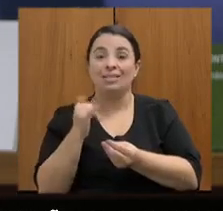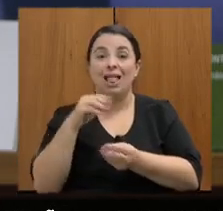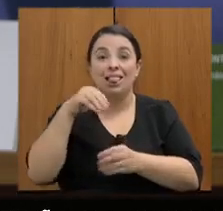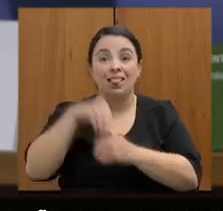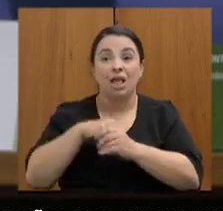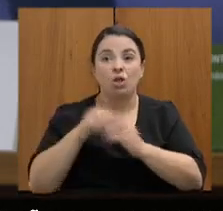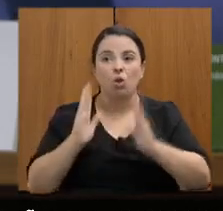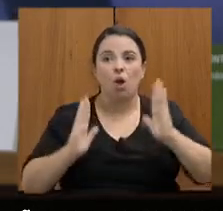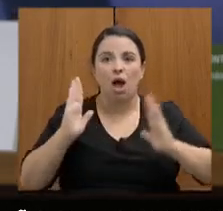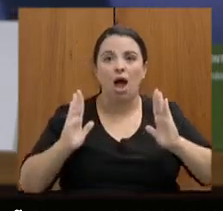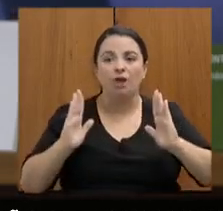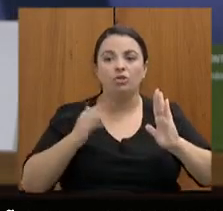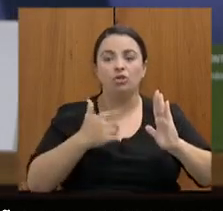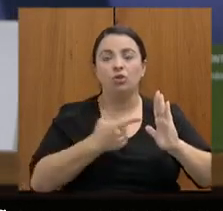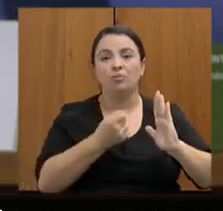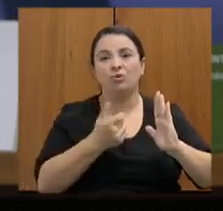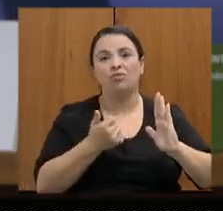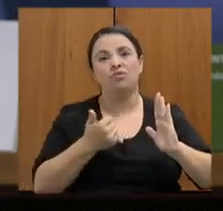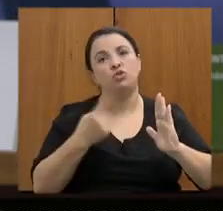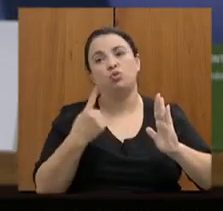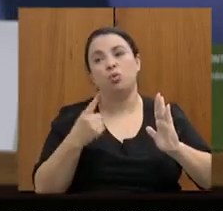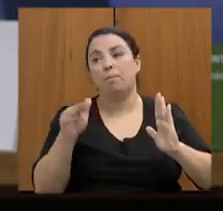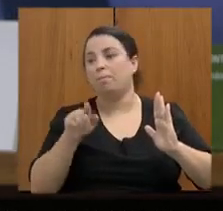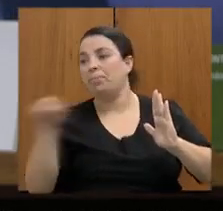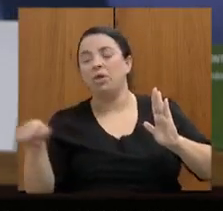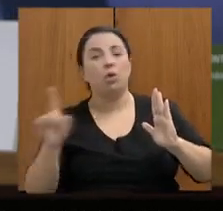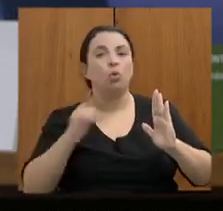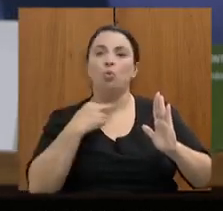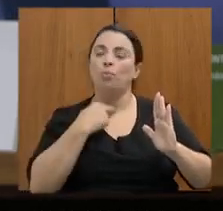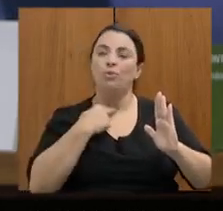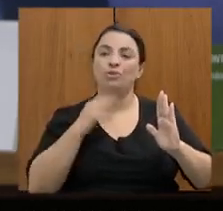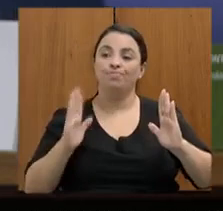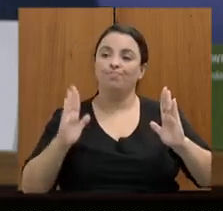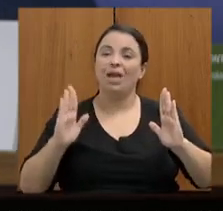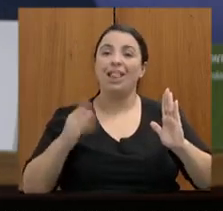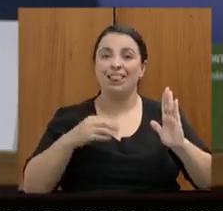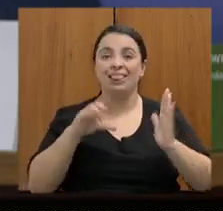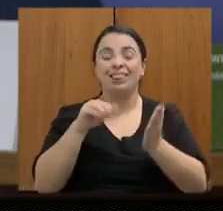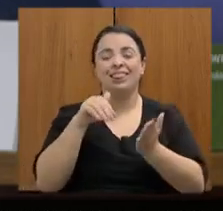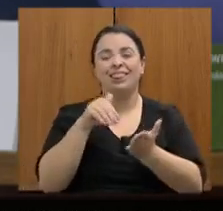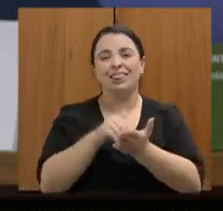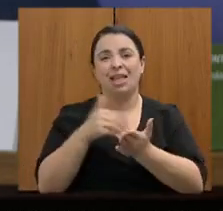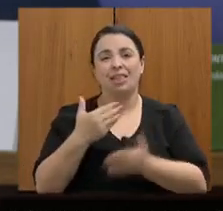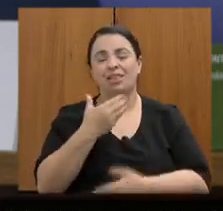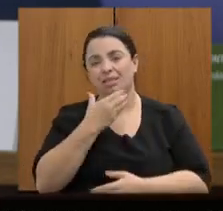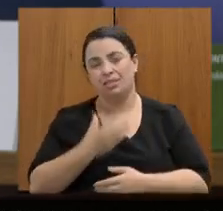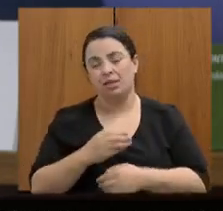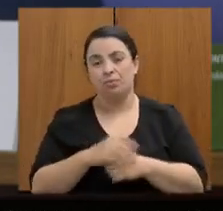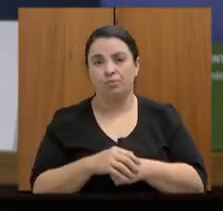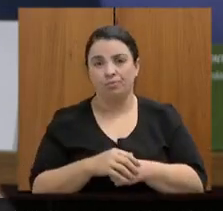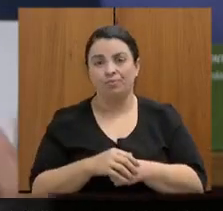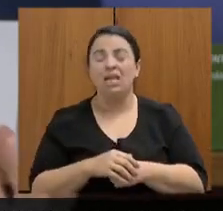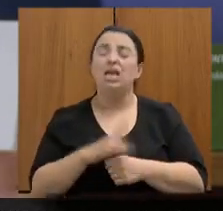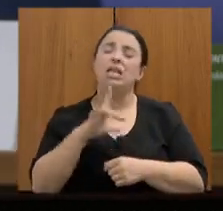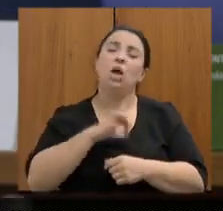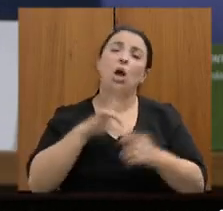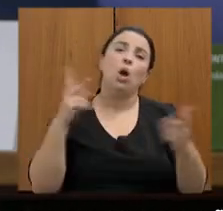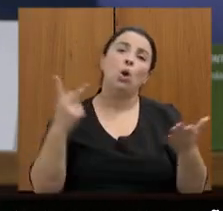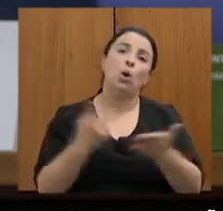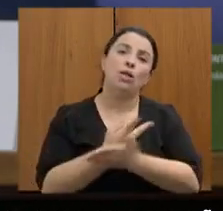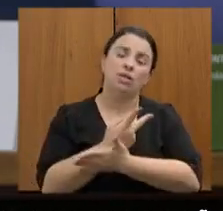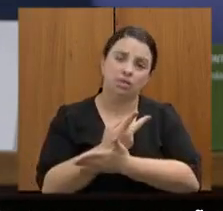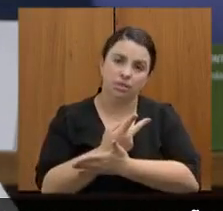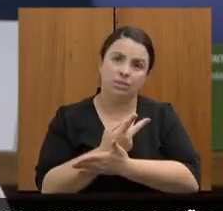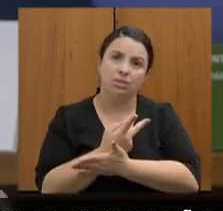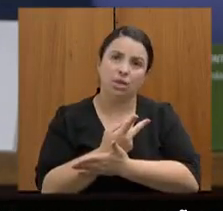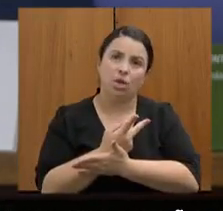o pagamento dessa despesa para o seguinte porque eu estava fazendo a distribuição dos celulares justamente naquele ano houve também no que